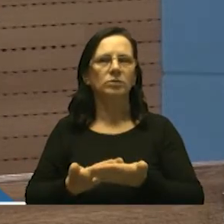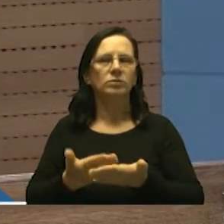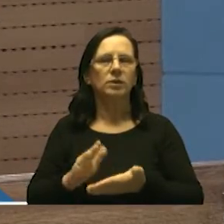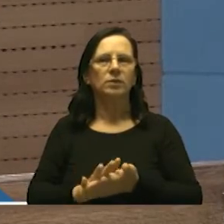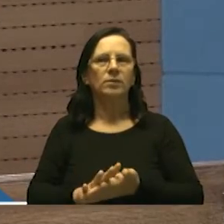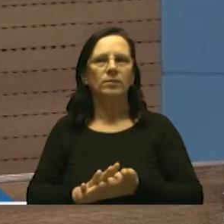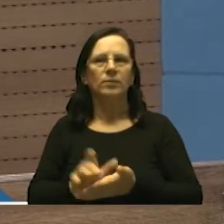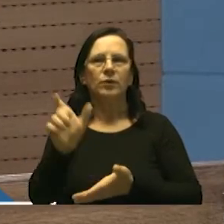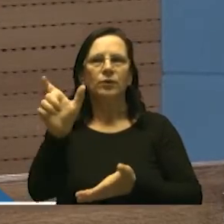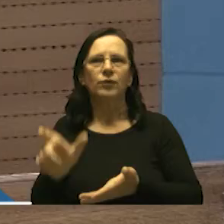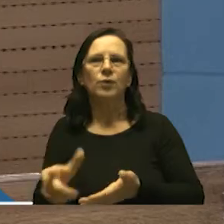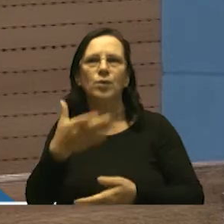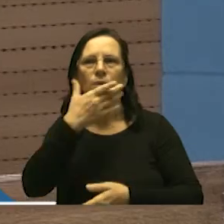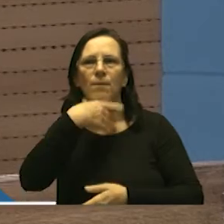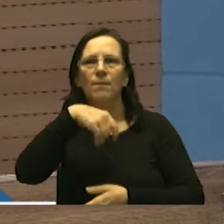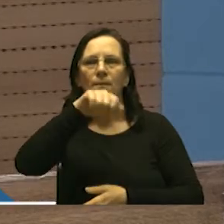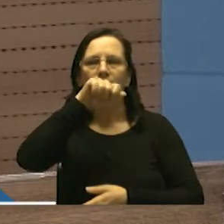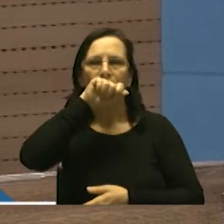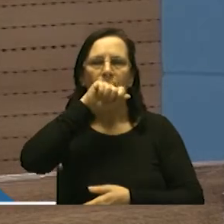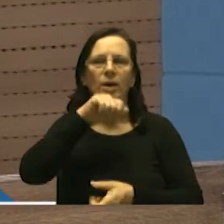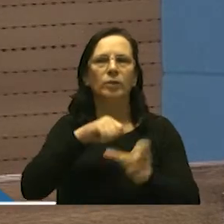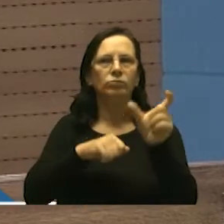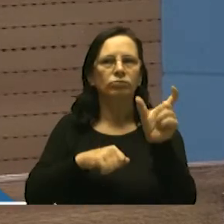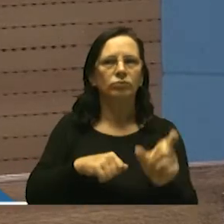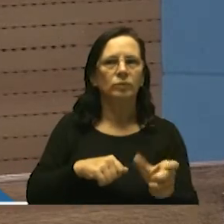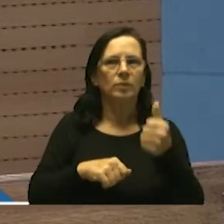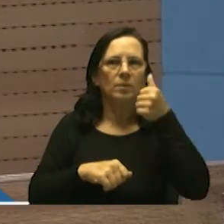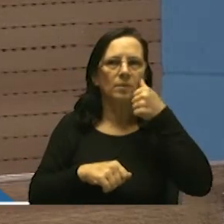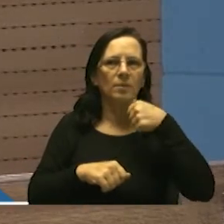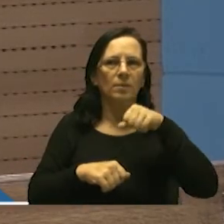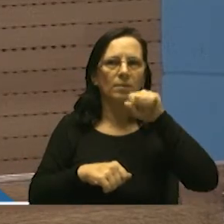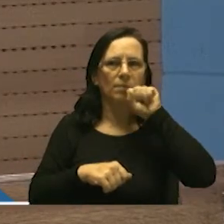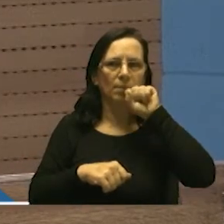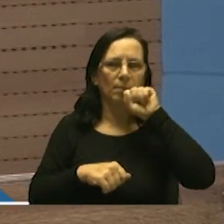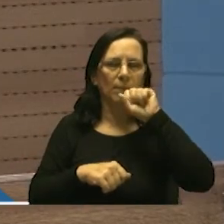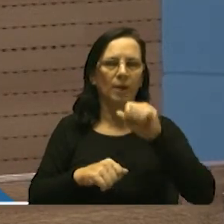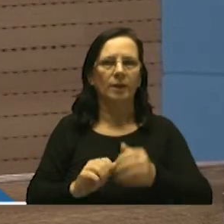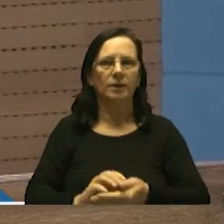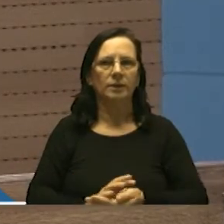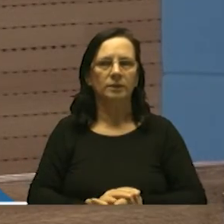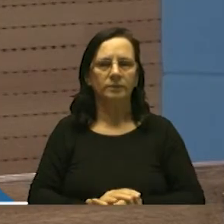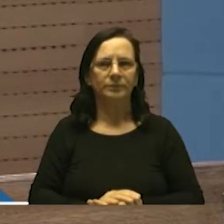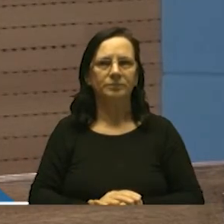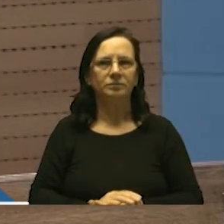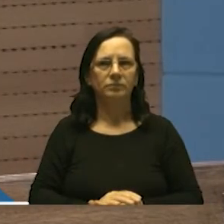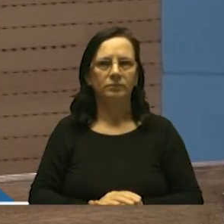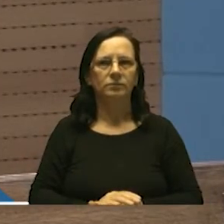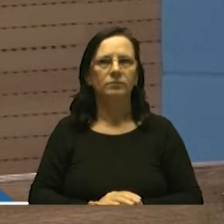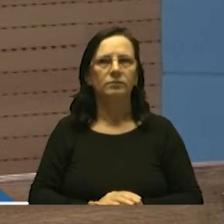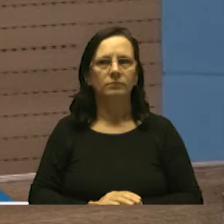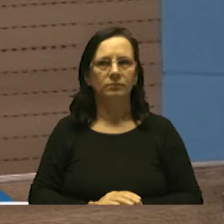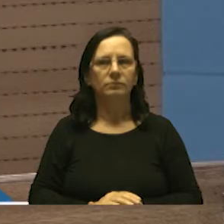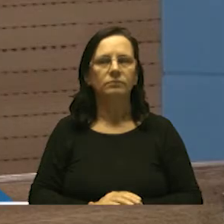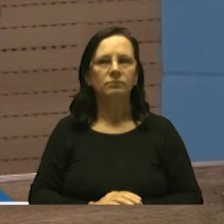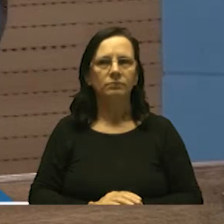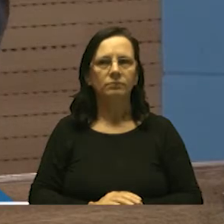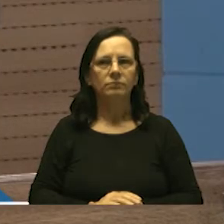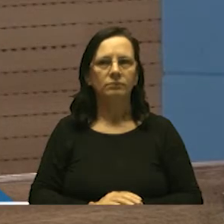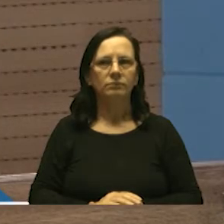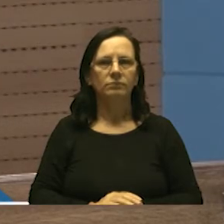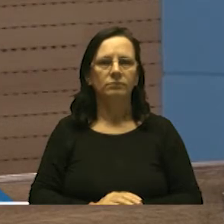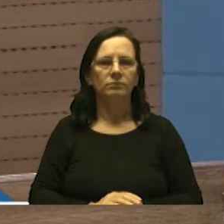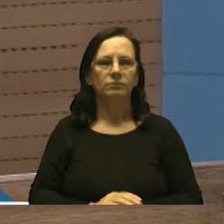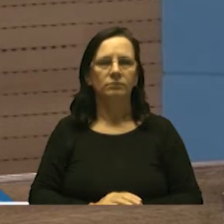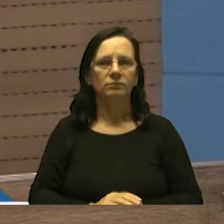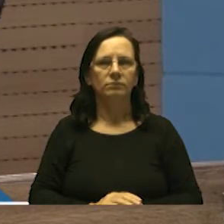questão da figura pai trabalhar mais a figura também a figura da mãe nas escolas